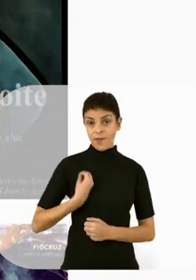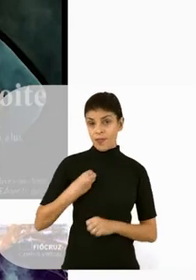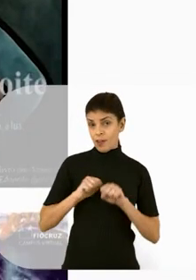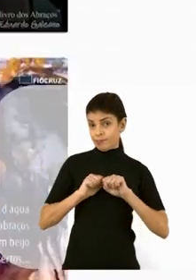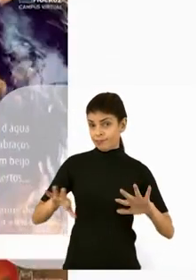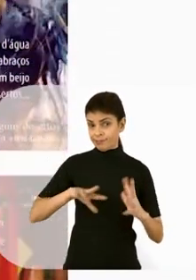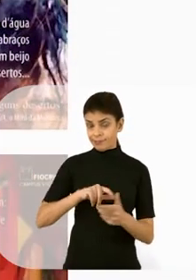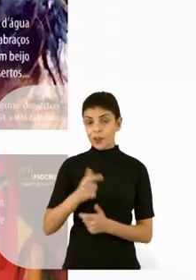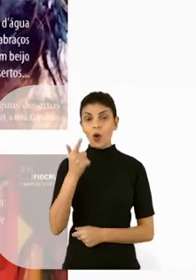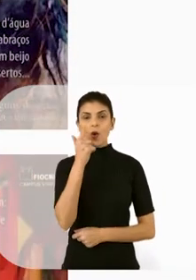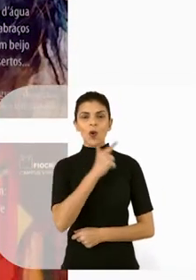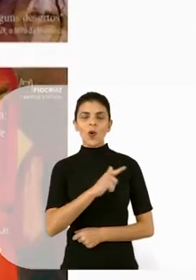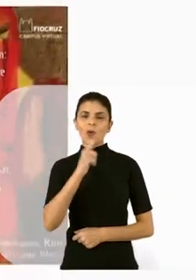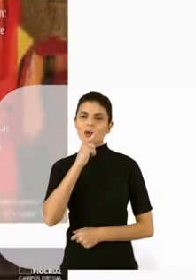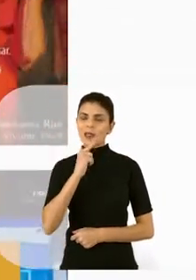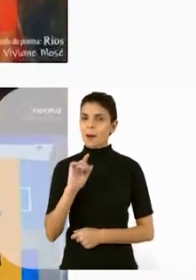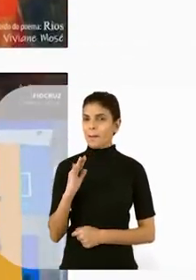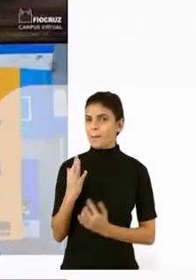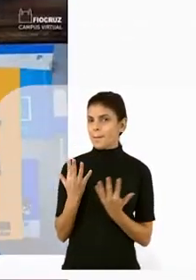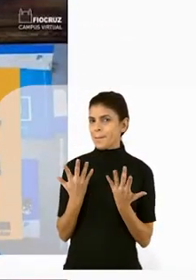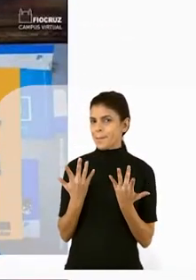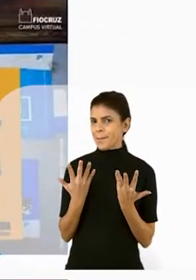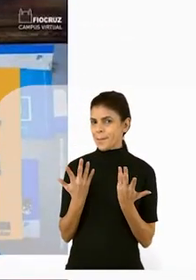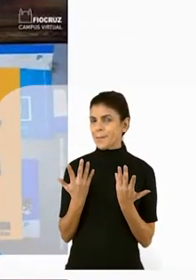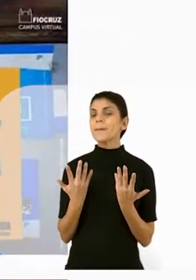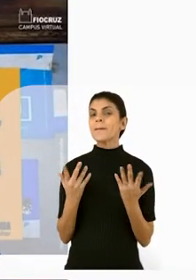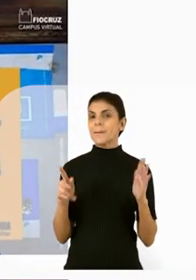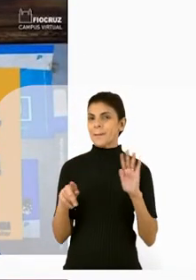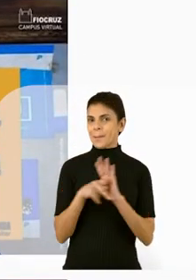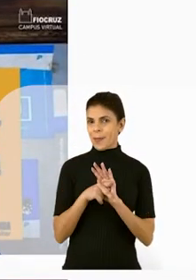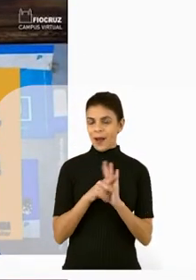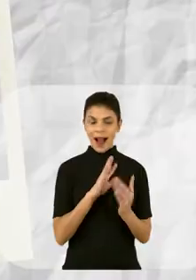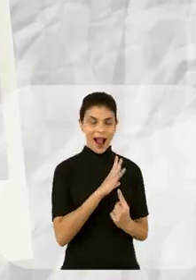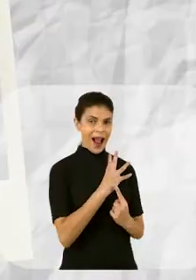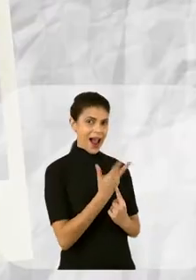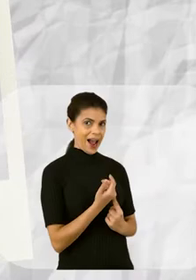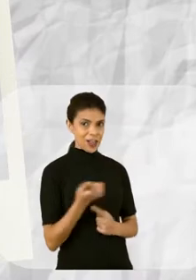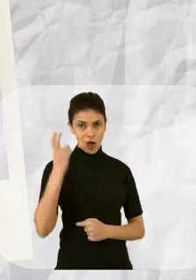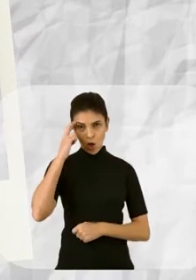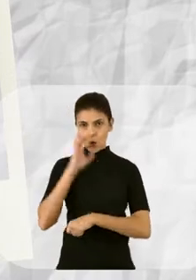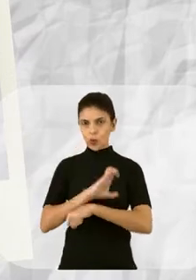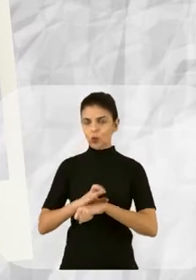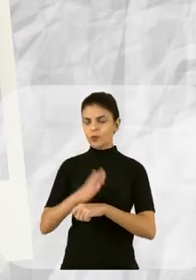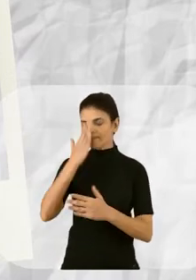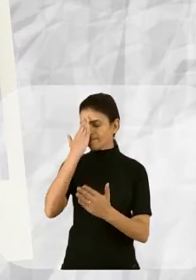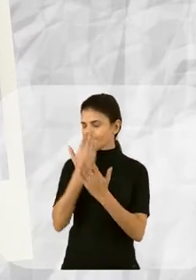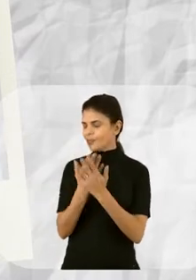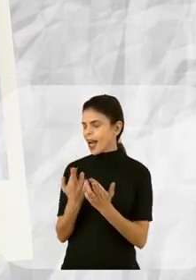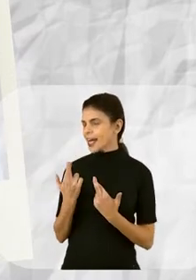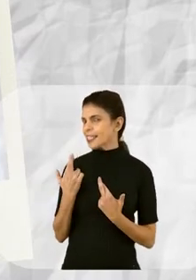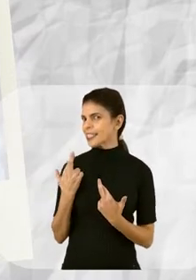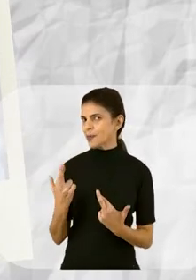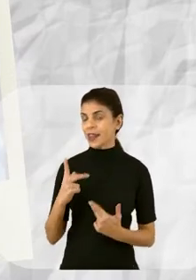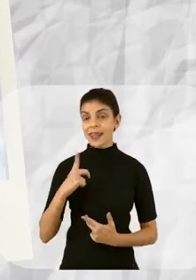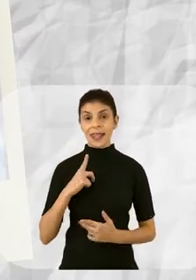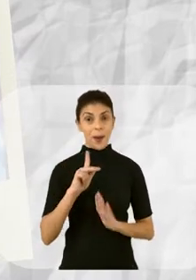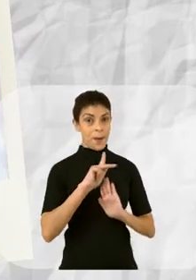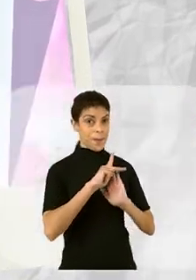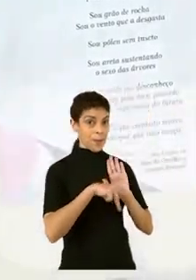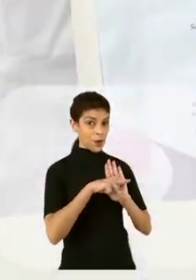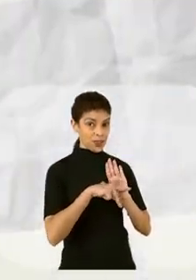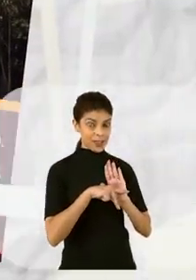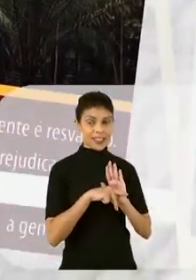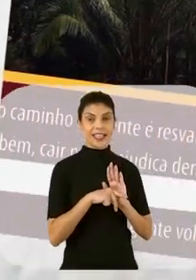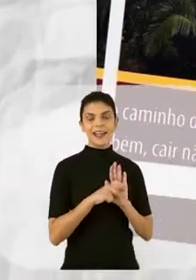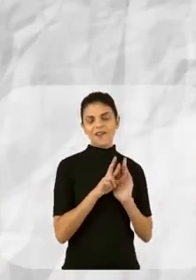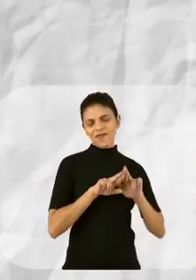vivida na pandemia, lançamos mão da arte e da cultura para, como diria Paulo Freire, esperançar. Assim, criamos o